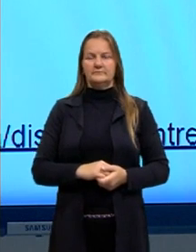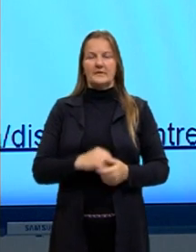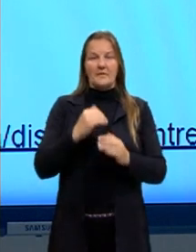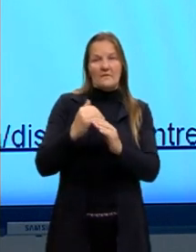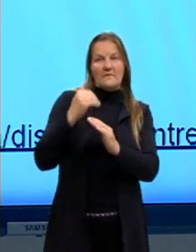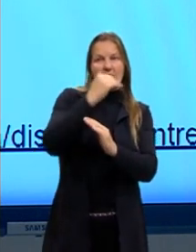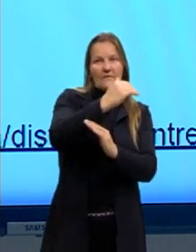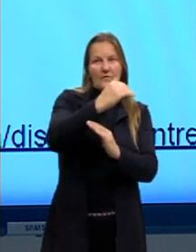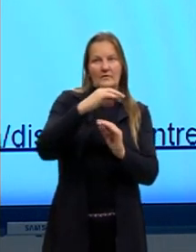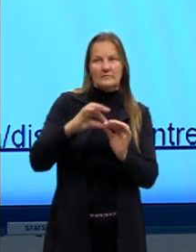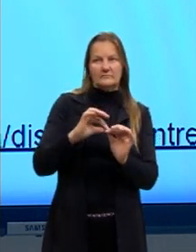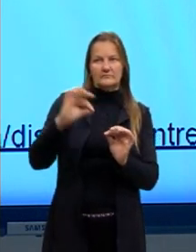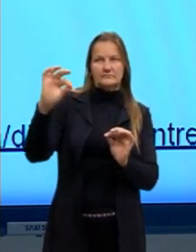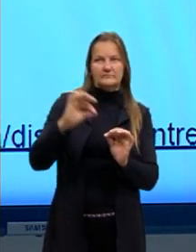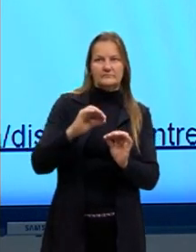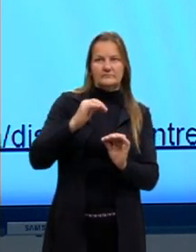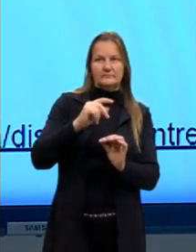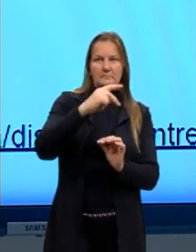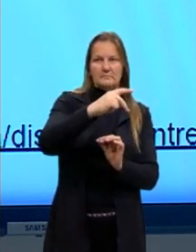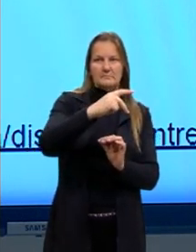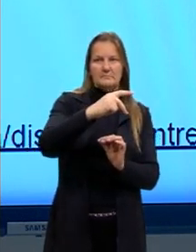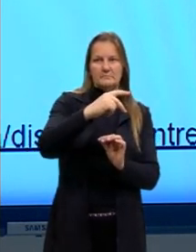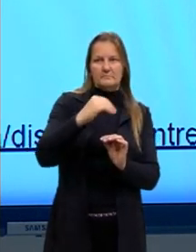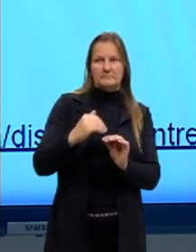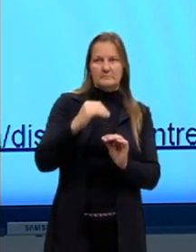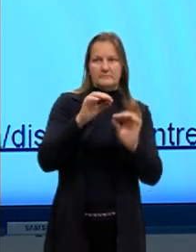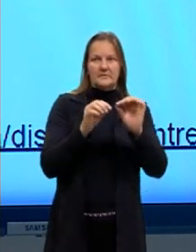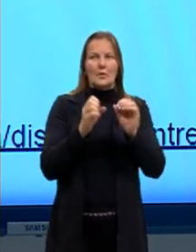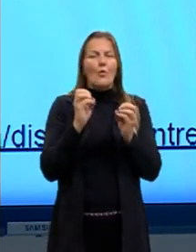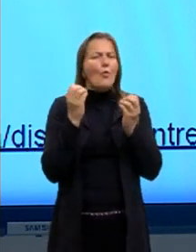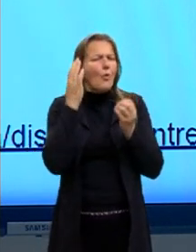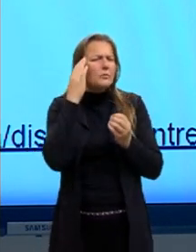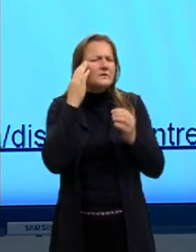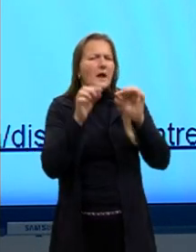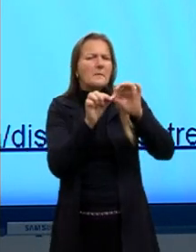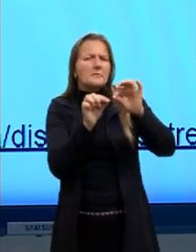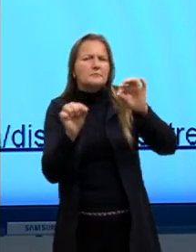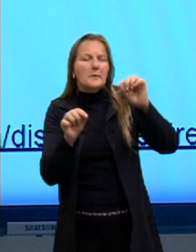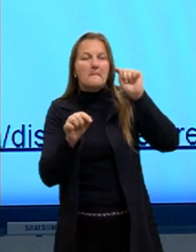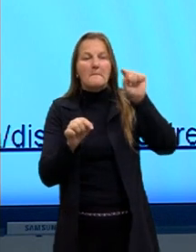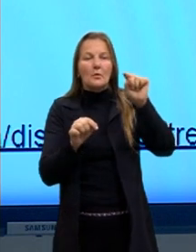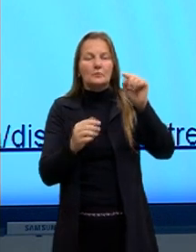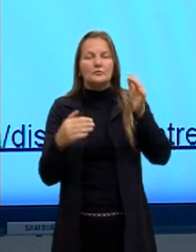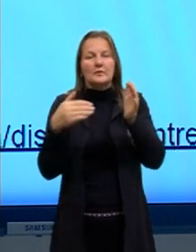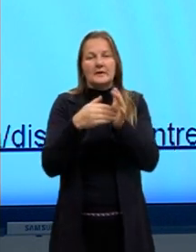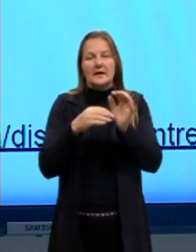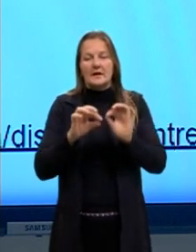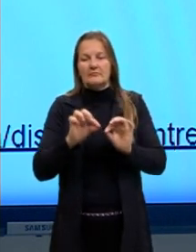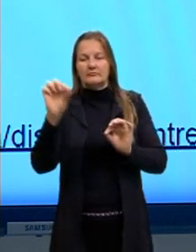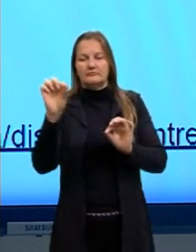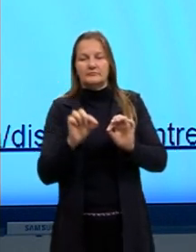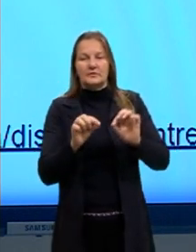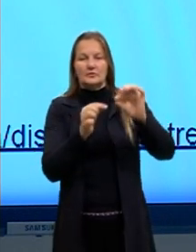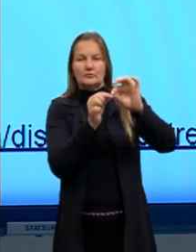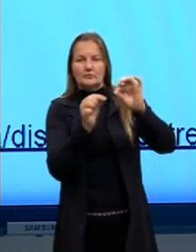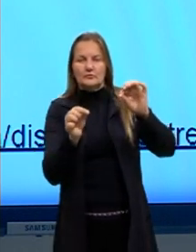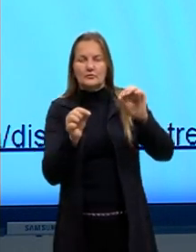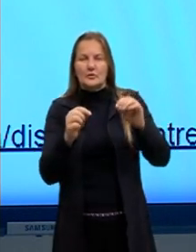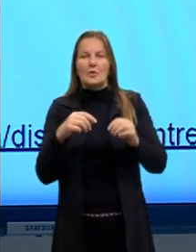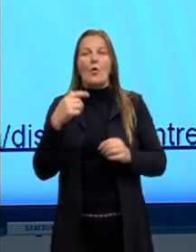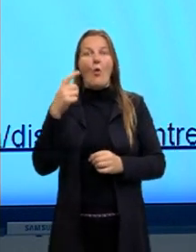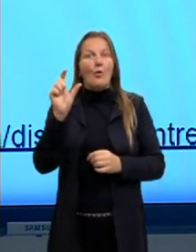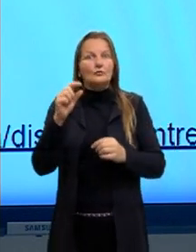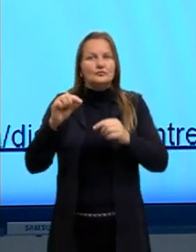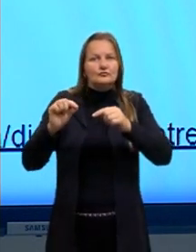a nossa reta. Se eu quero calcular a distância desse ponto até chegar na reta, nós vamos traçar aqui um